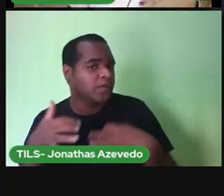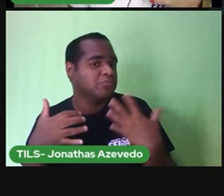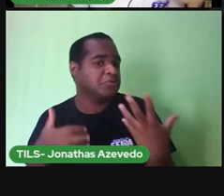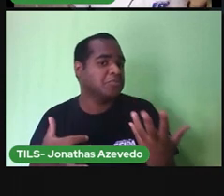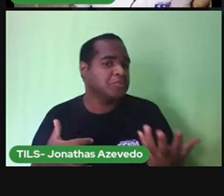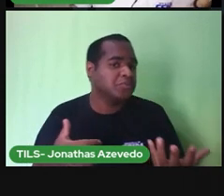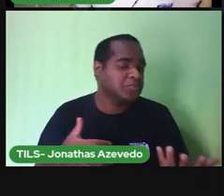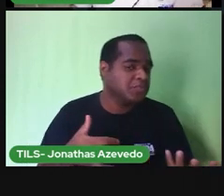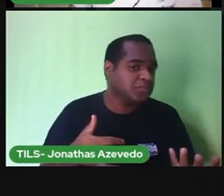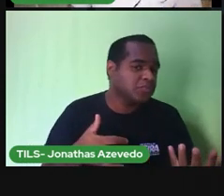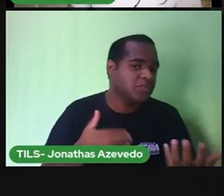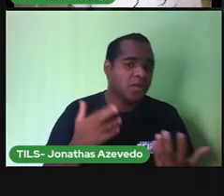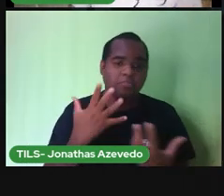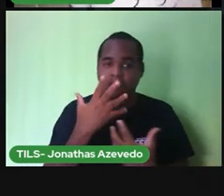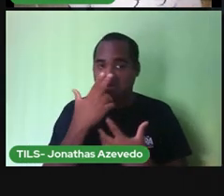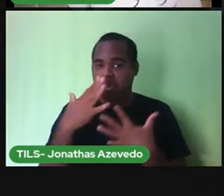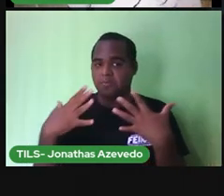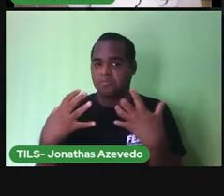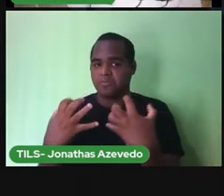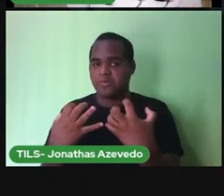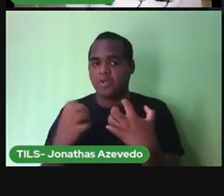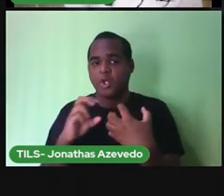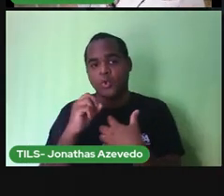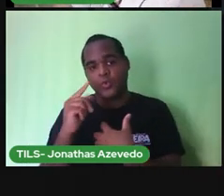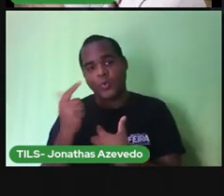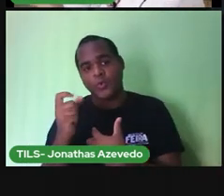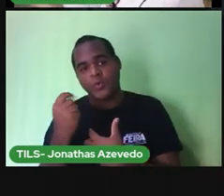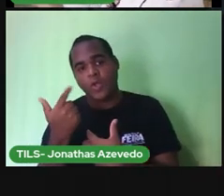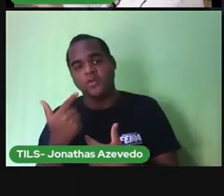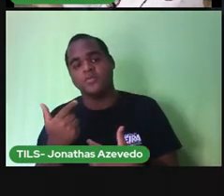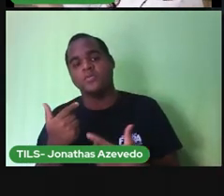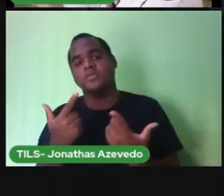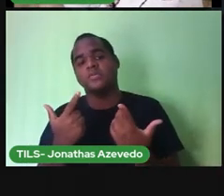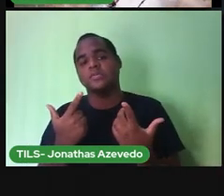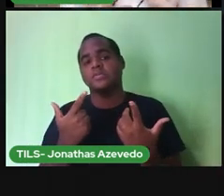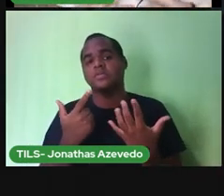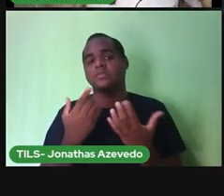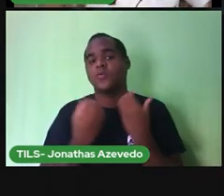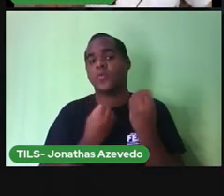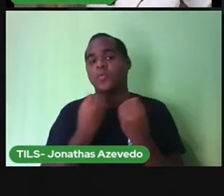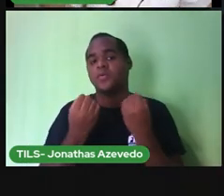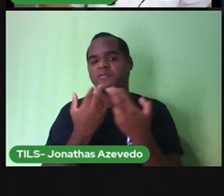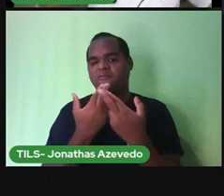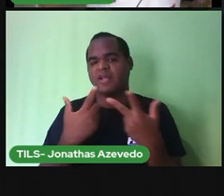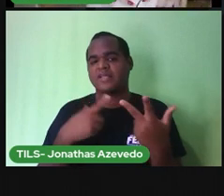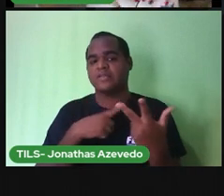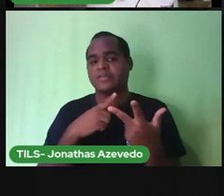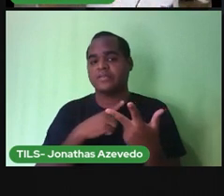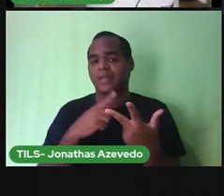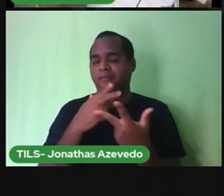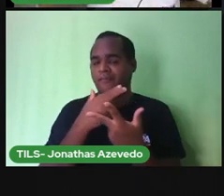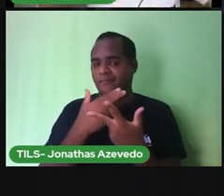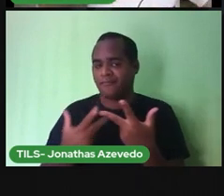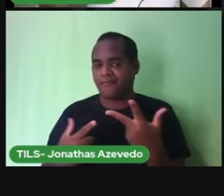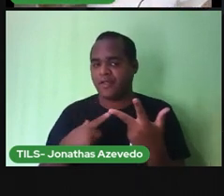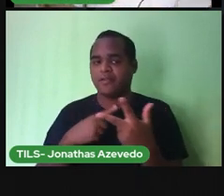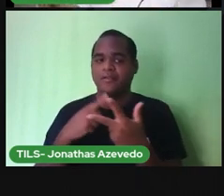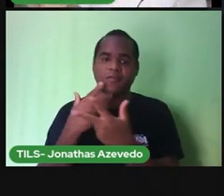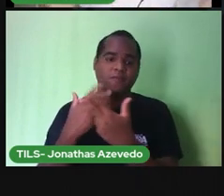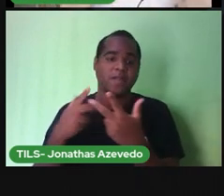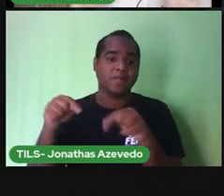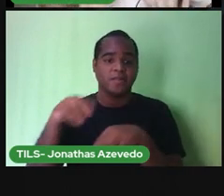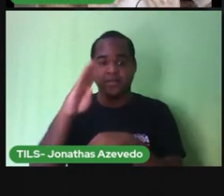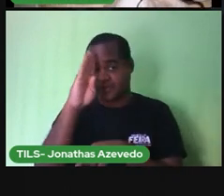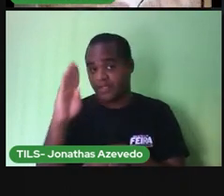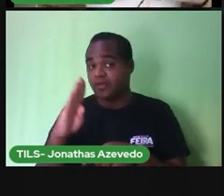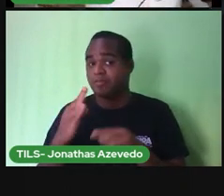O período de secas e de sol. Como é que fica o clima? As estações. O que as estações do ano no Brasil